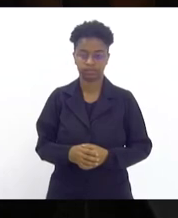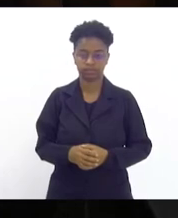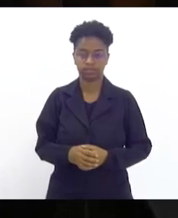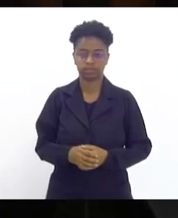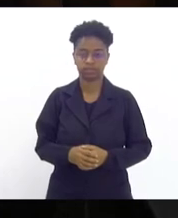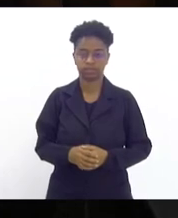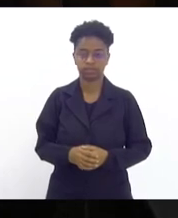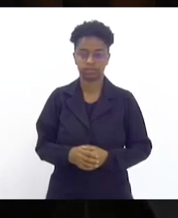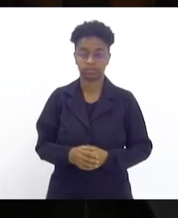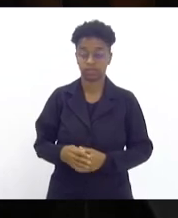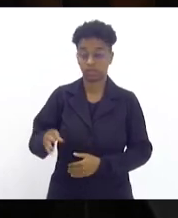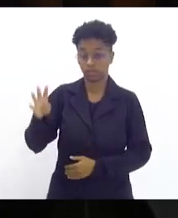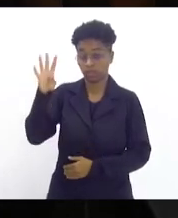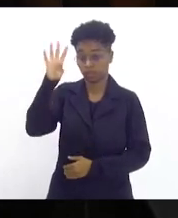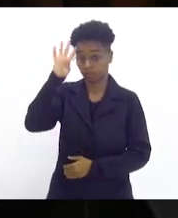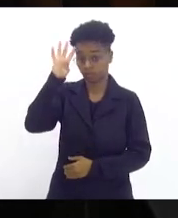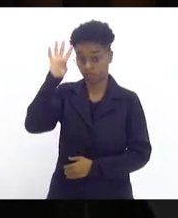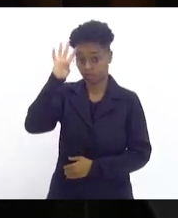Quarta-feira,